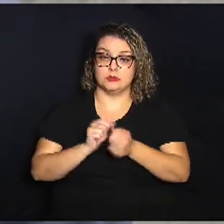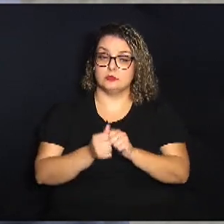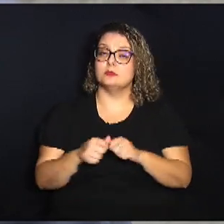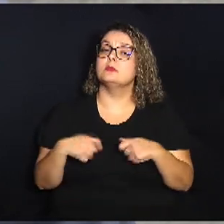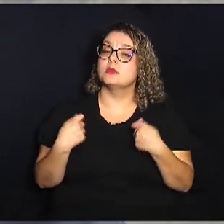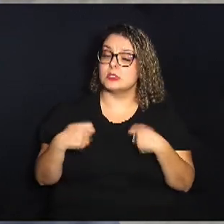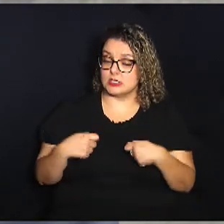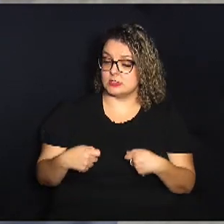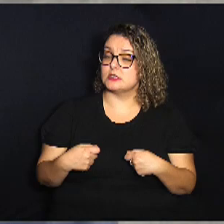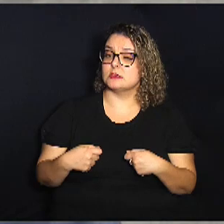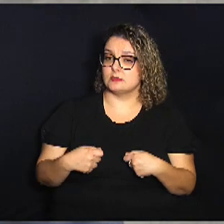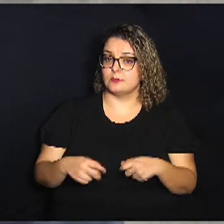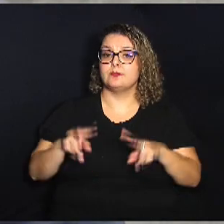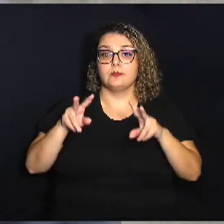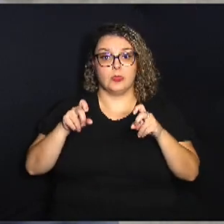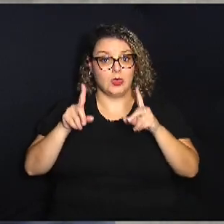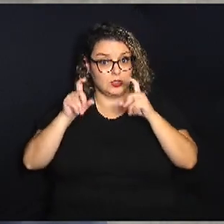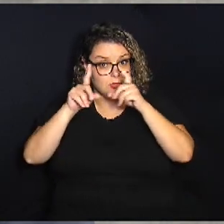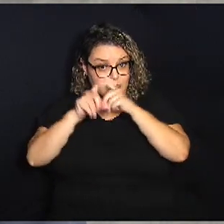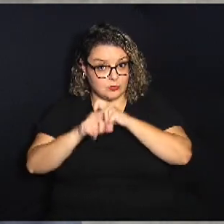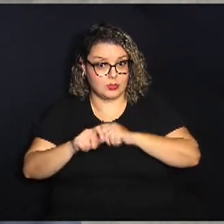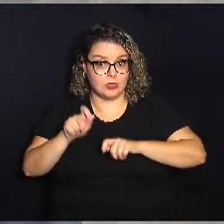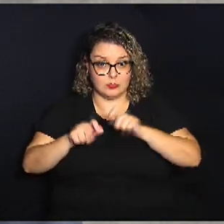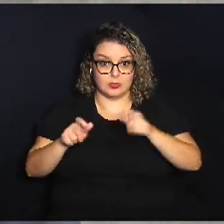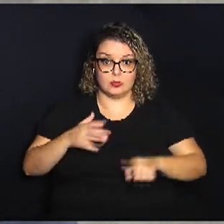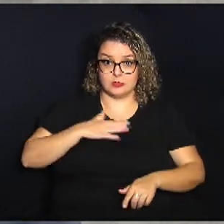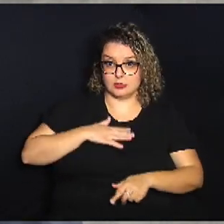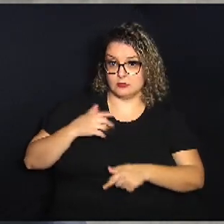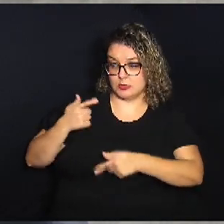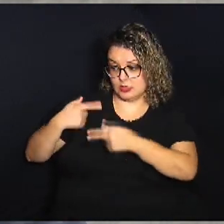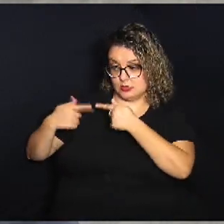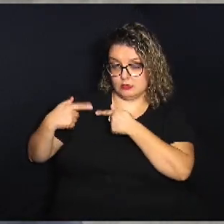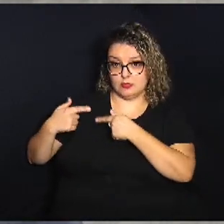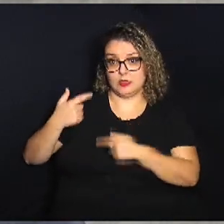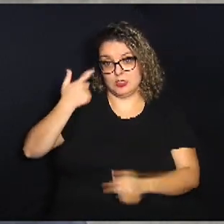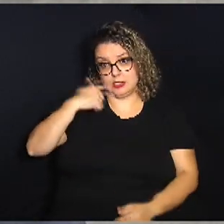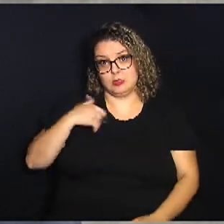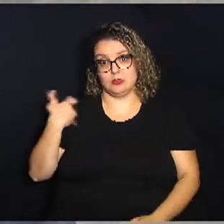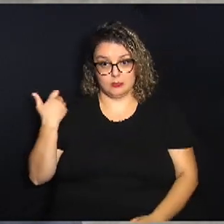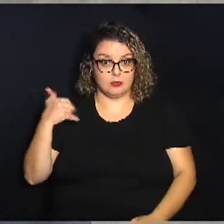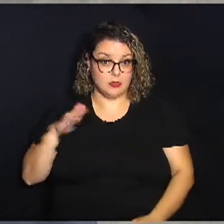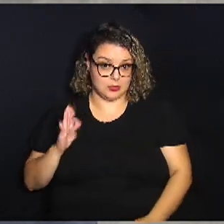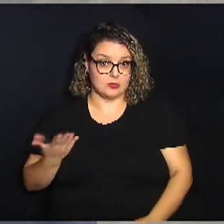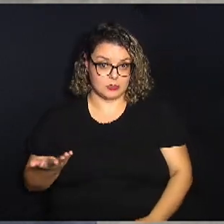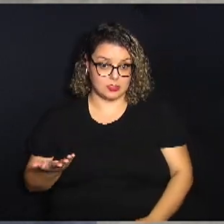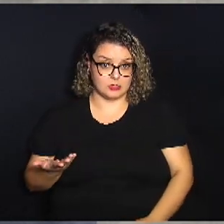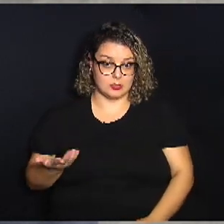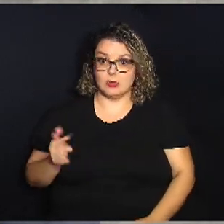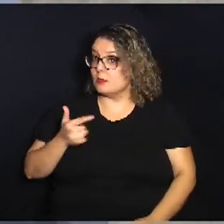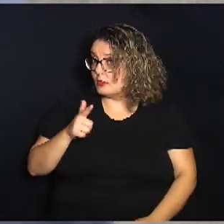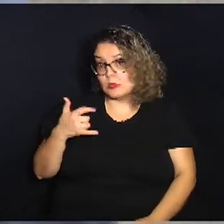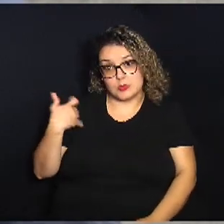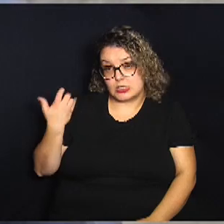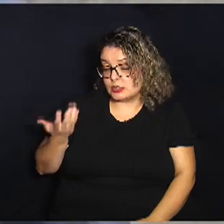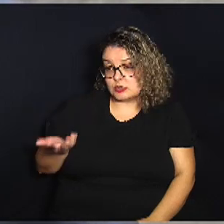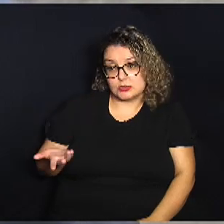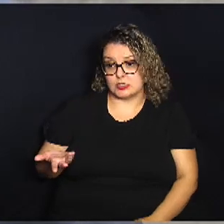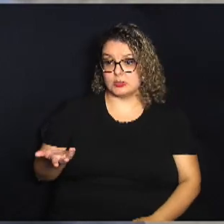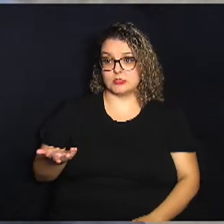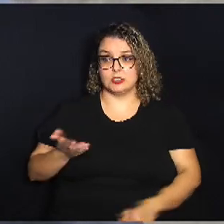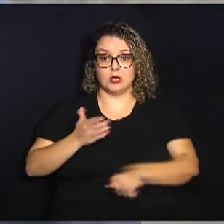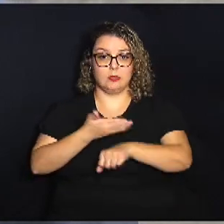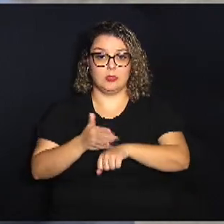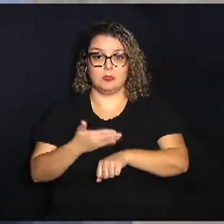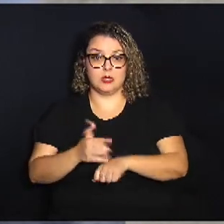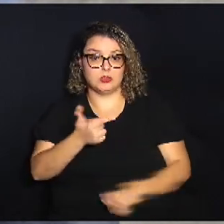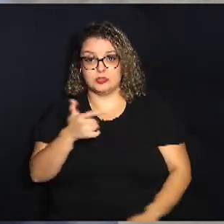É um assunto árido para pessoas da minha geração, sou mais velho, mas isso não tem idade, para a prática não tem